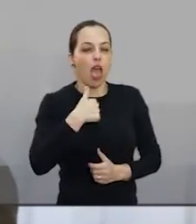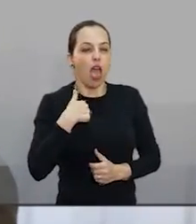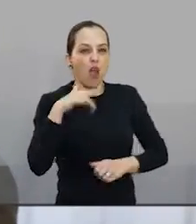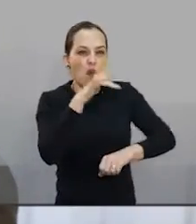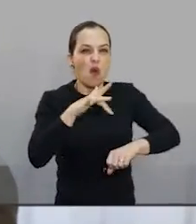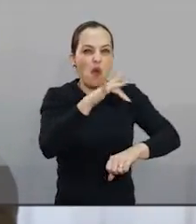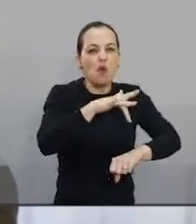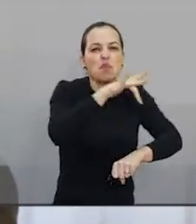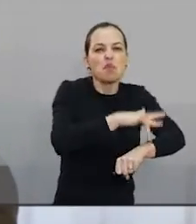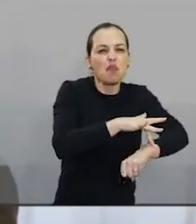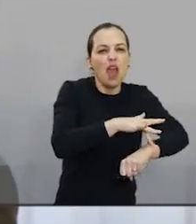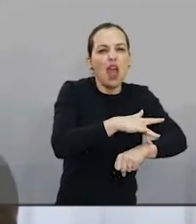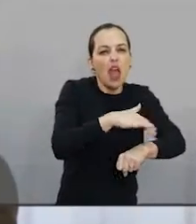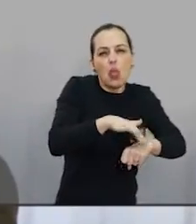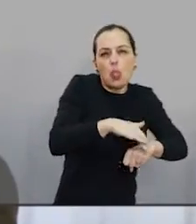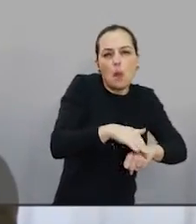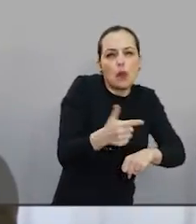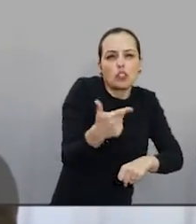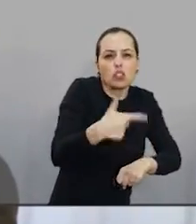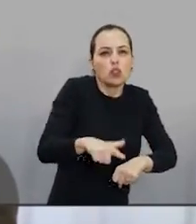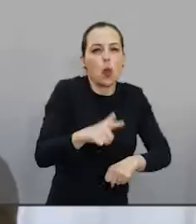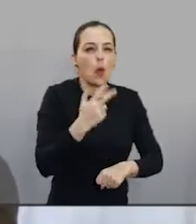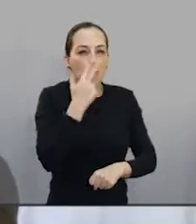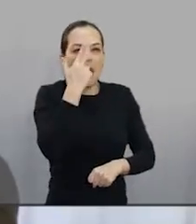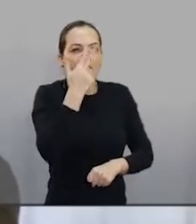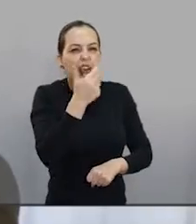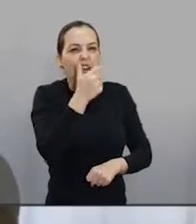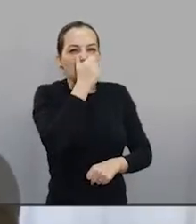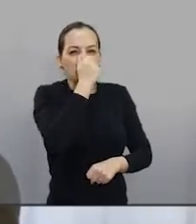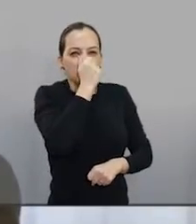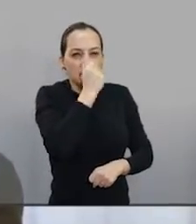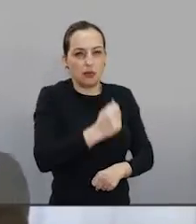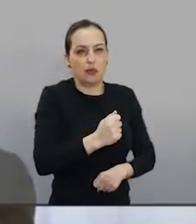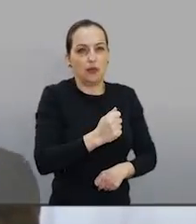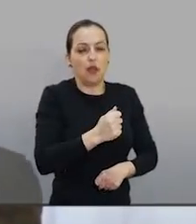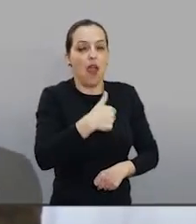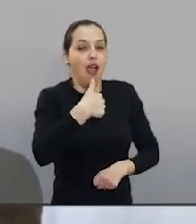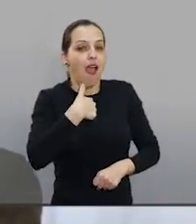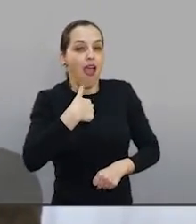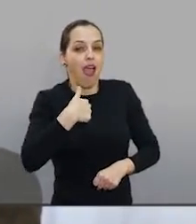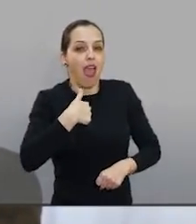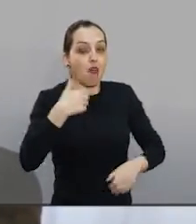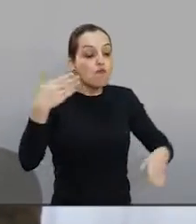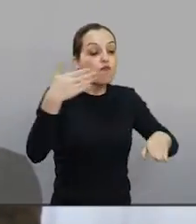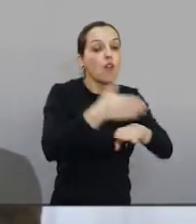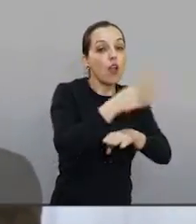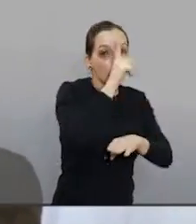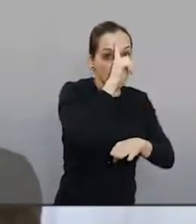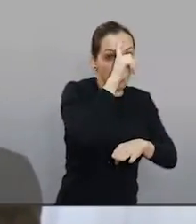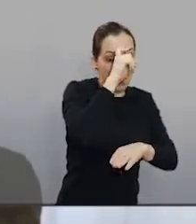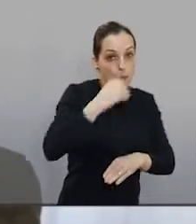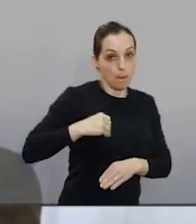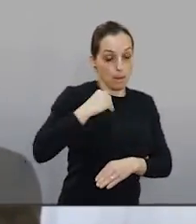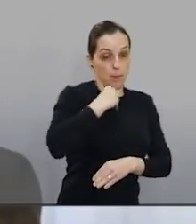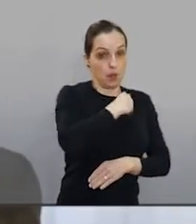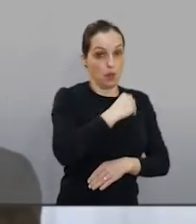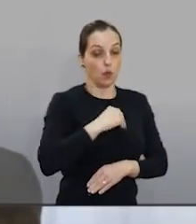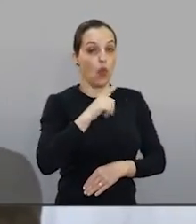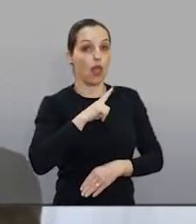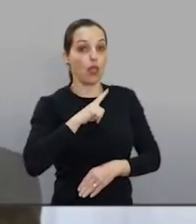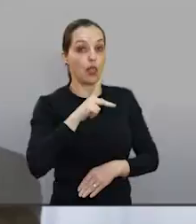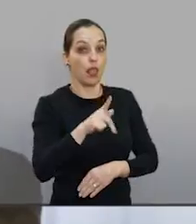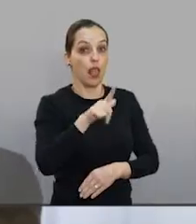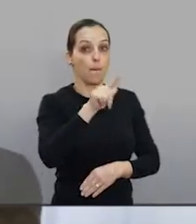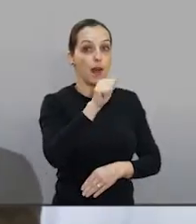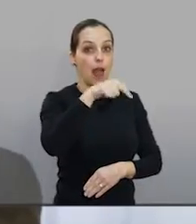gripe, né, que nem uma gripe. E aí eu comecei lá no 24 horas fazendo os exames, fui abaixando, foi até que 21.